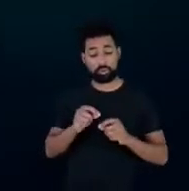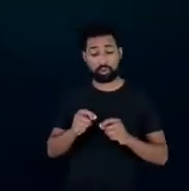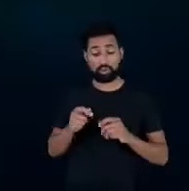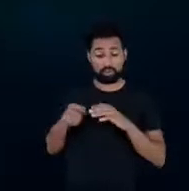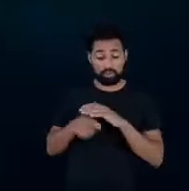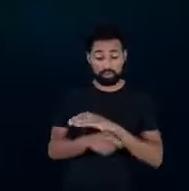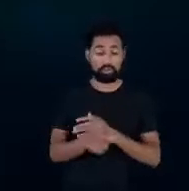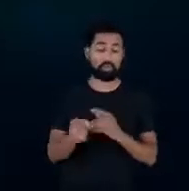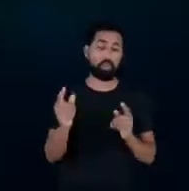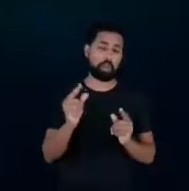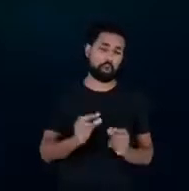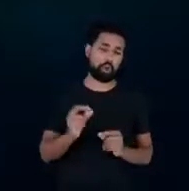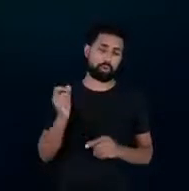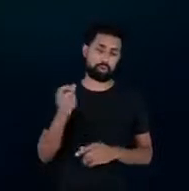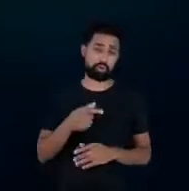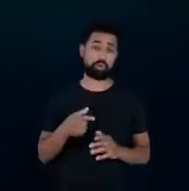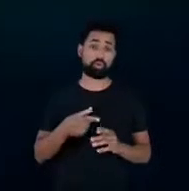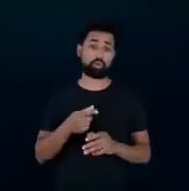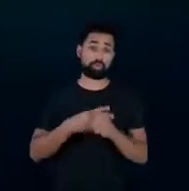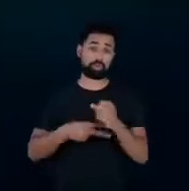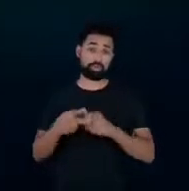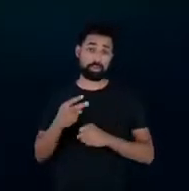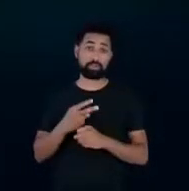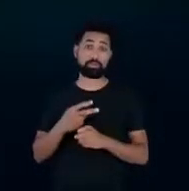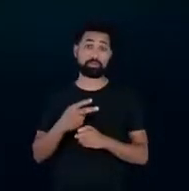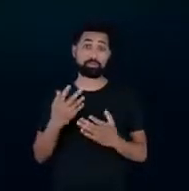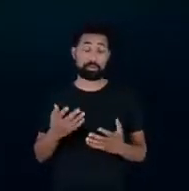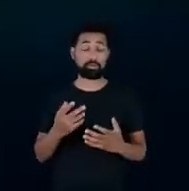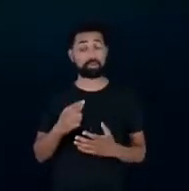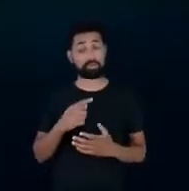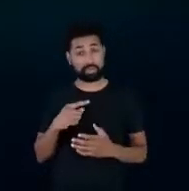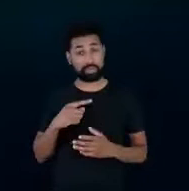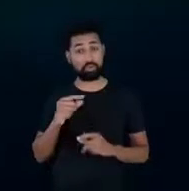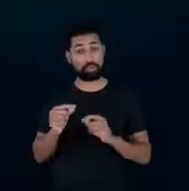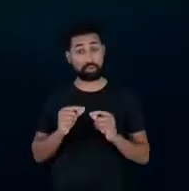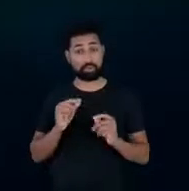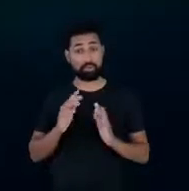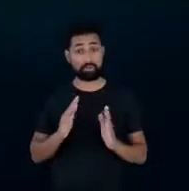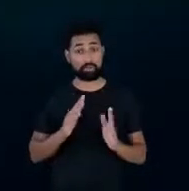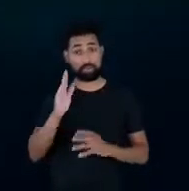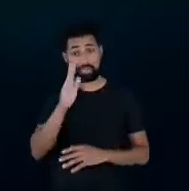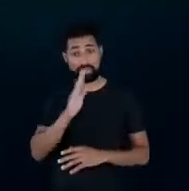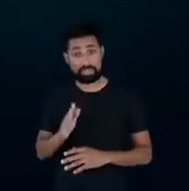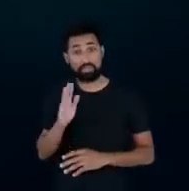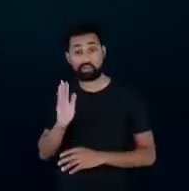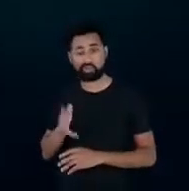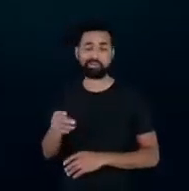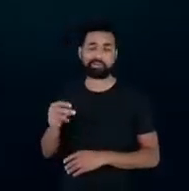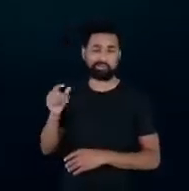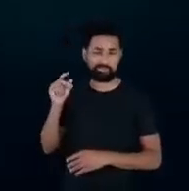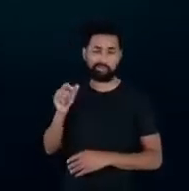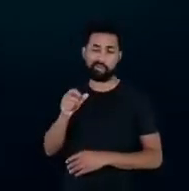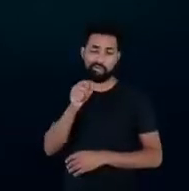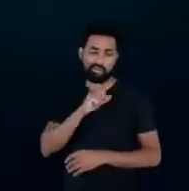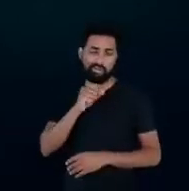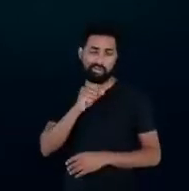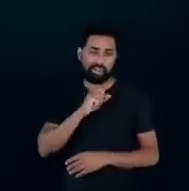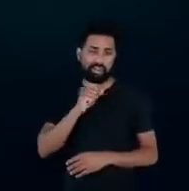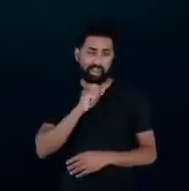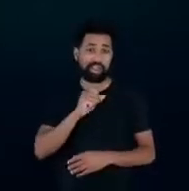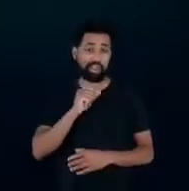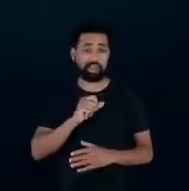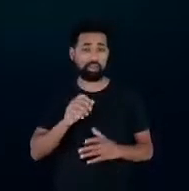do que 2 anos ou seja a gente tem um parque industrial brasileiro muito antigo um parque industrial